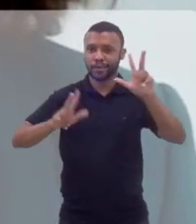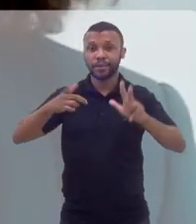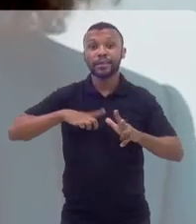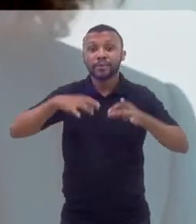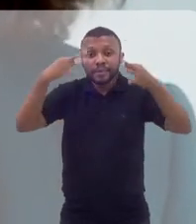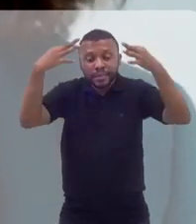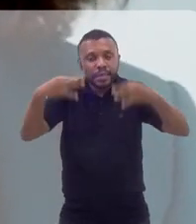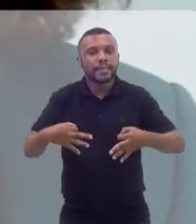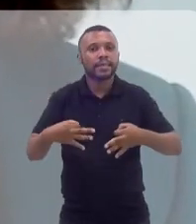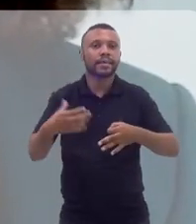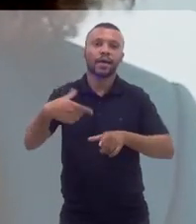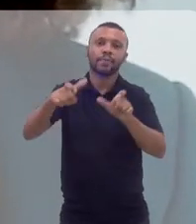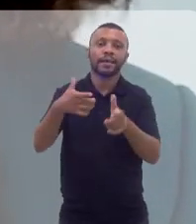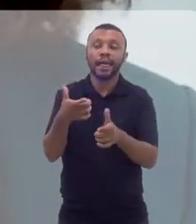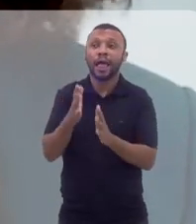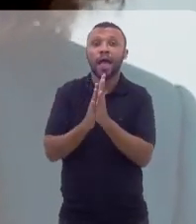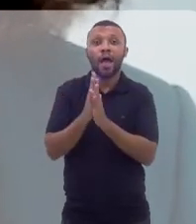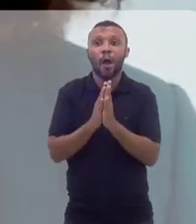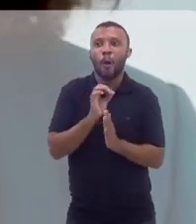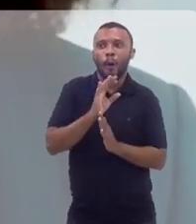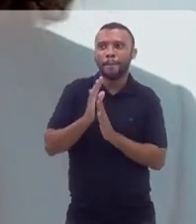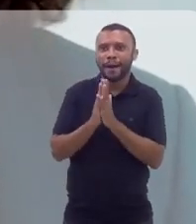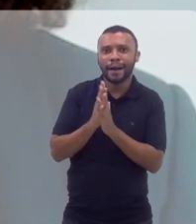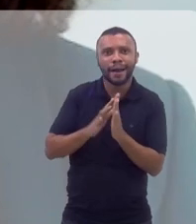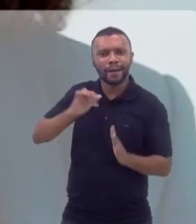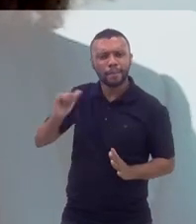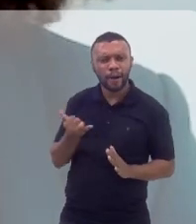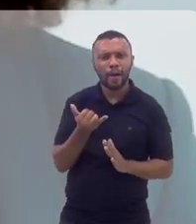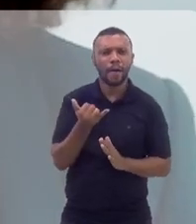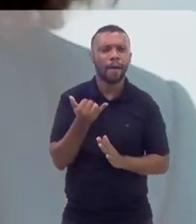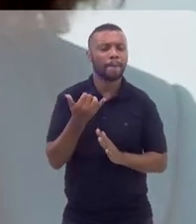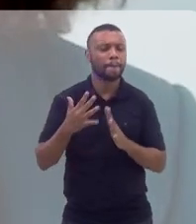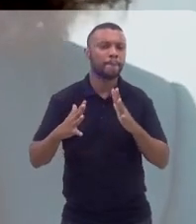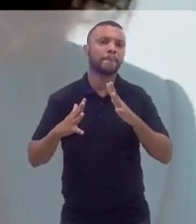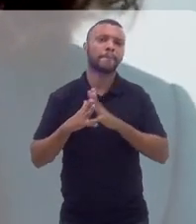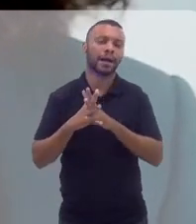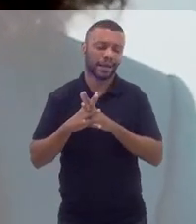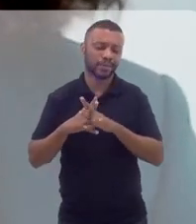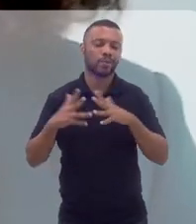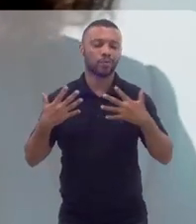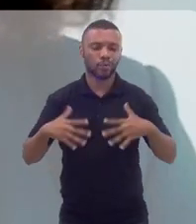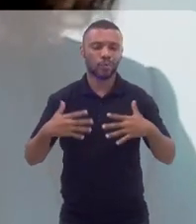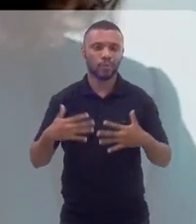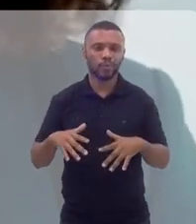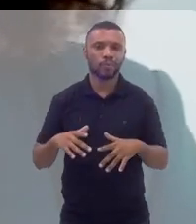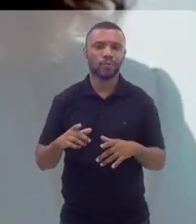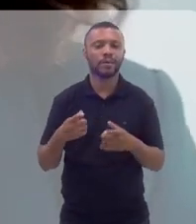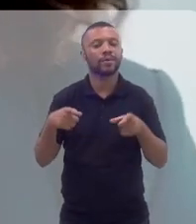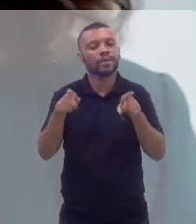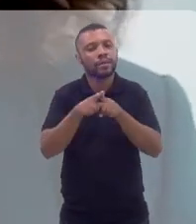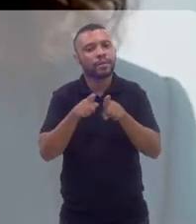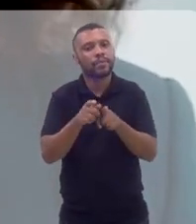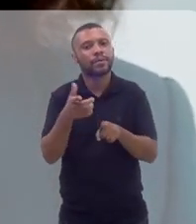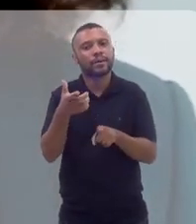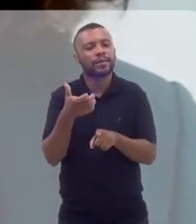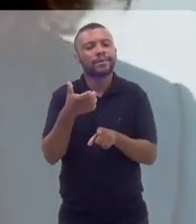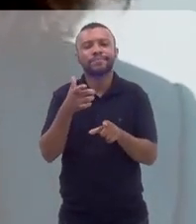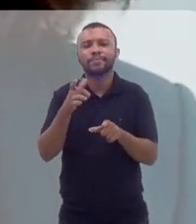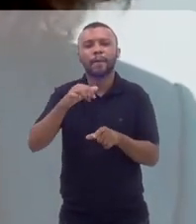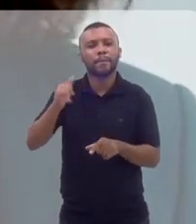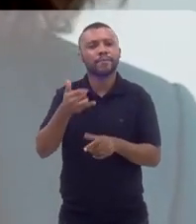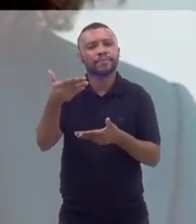eu tenho certeza que as pessoas estão nesse espírito de aproveitar ao máximo, ainda que de forma atrasada. E queria também